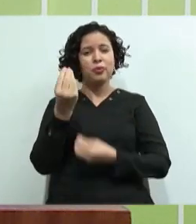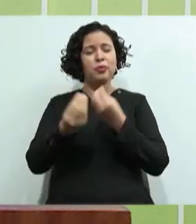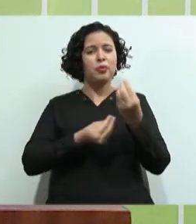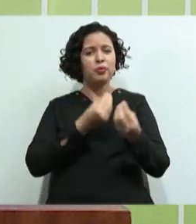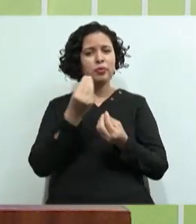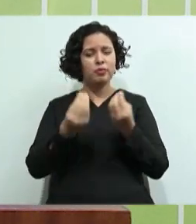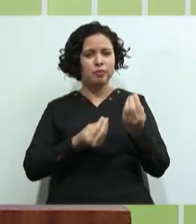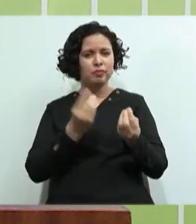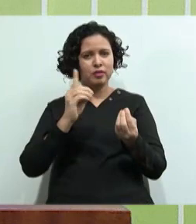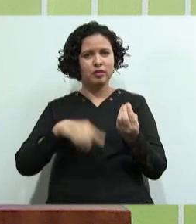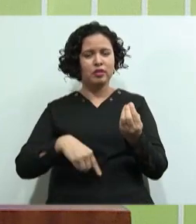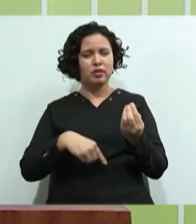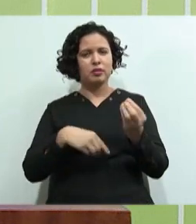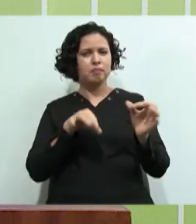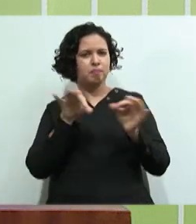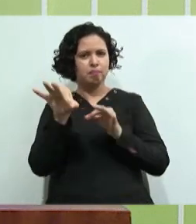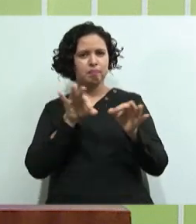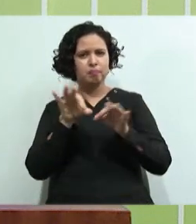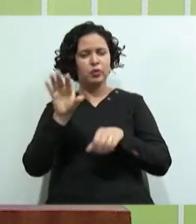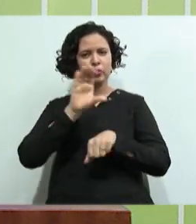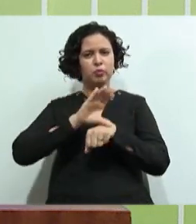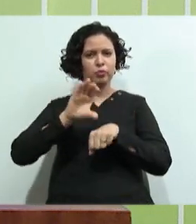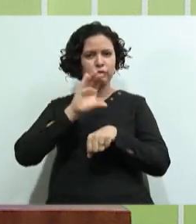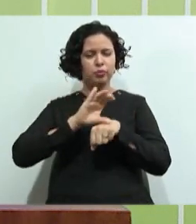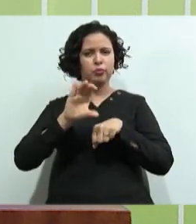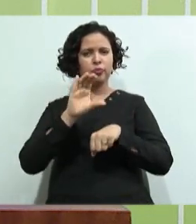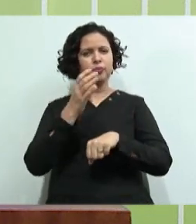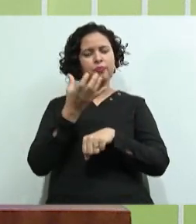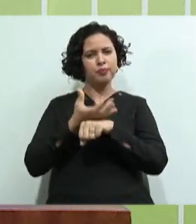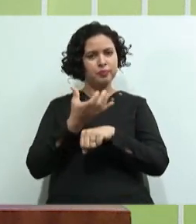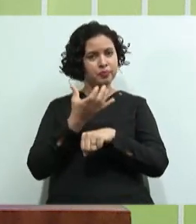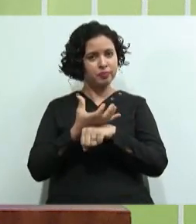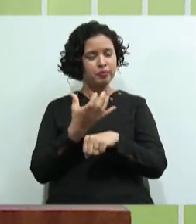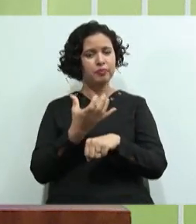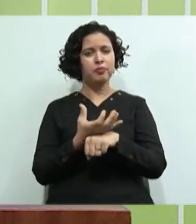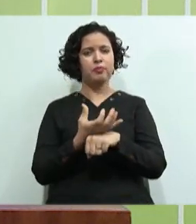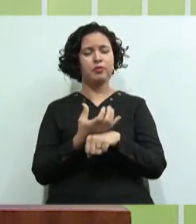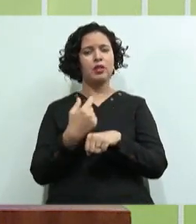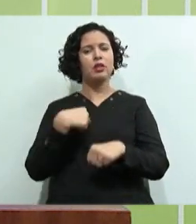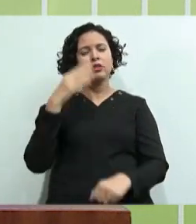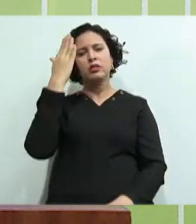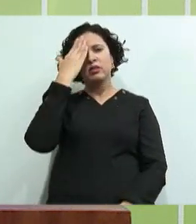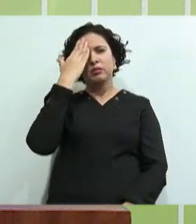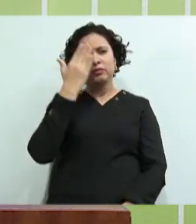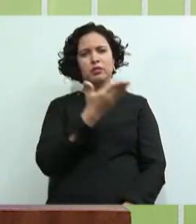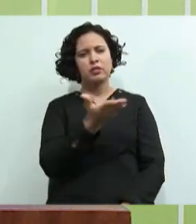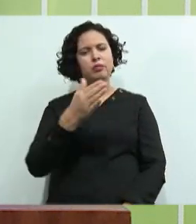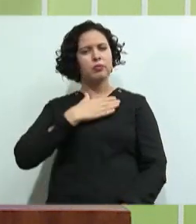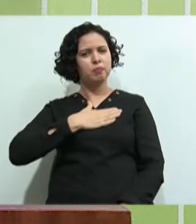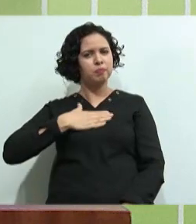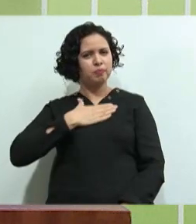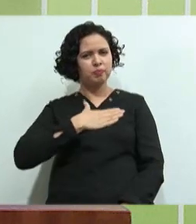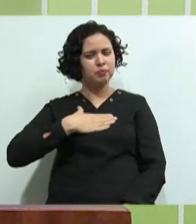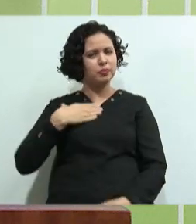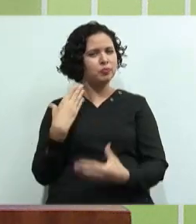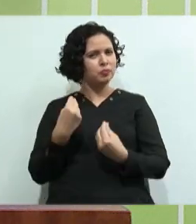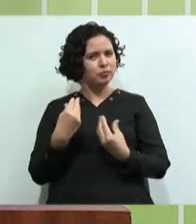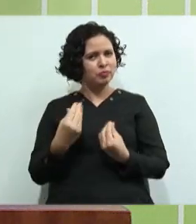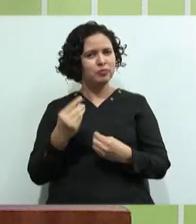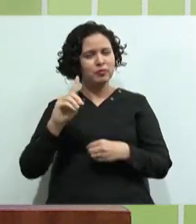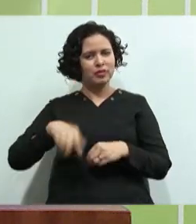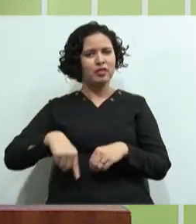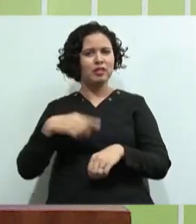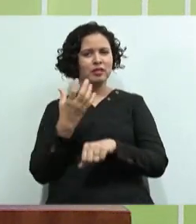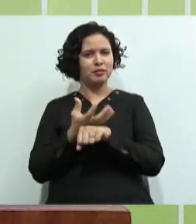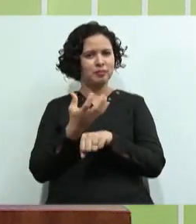vai ser a programação do nosso curso Da nossa disciplina Eu acredito que vocês irão gostar bastante Dessa disciplina de